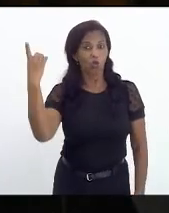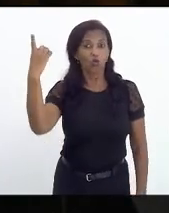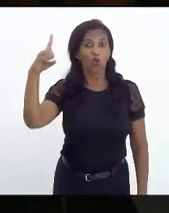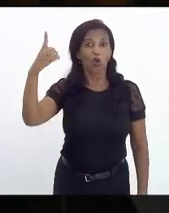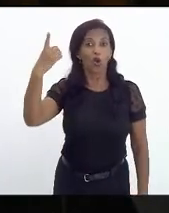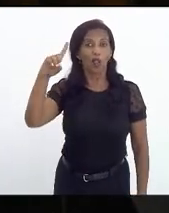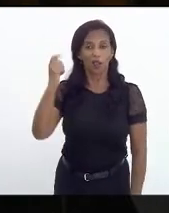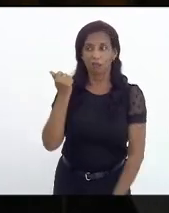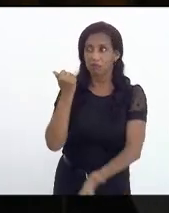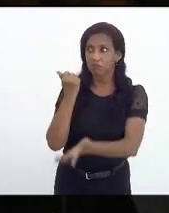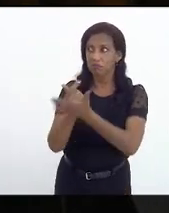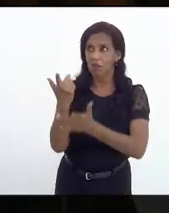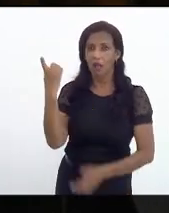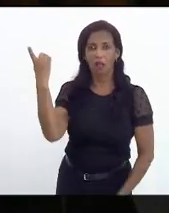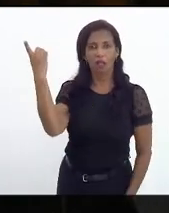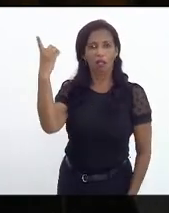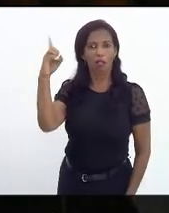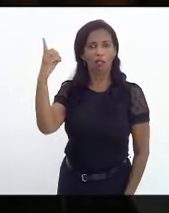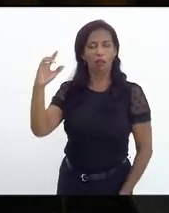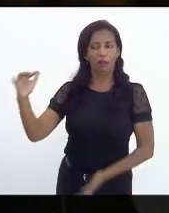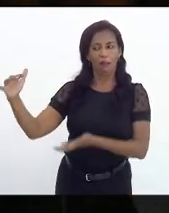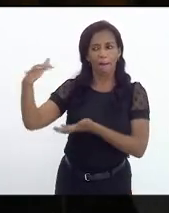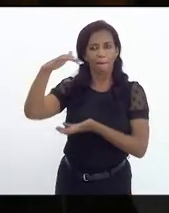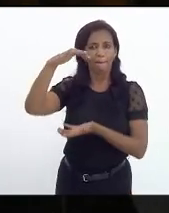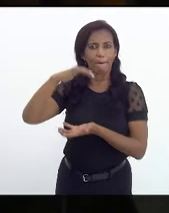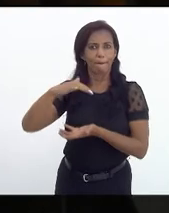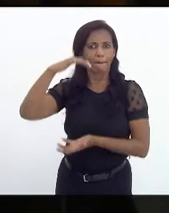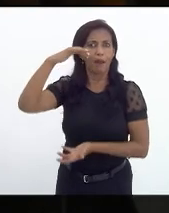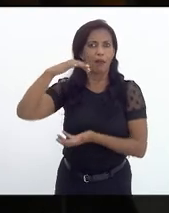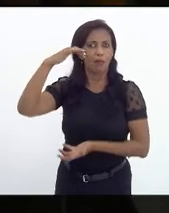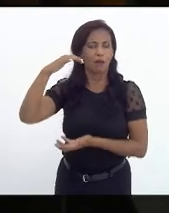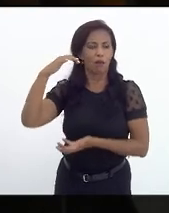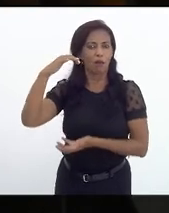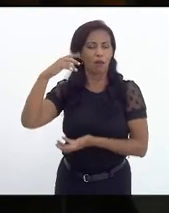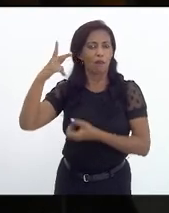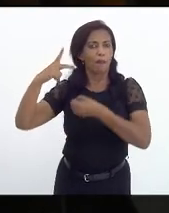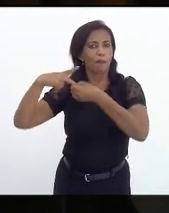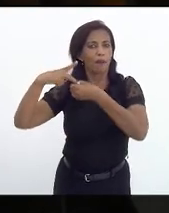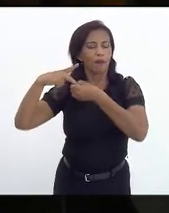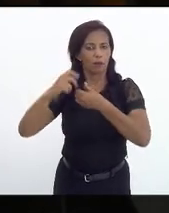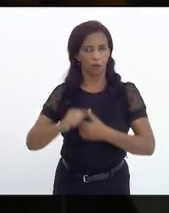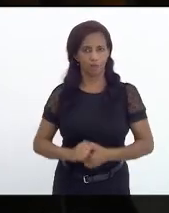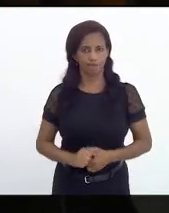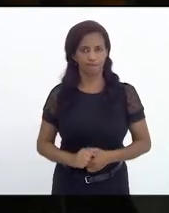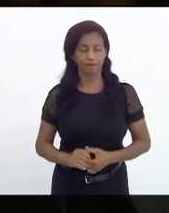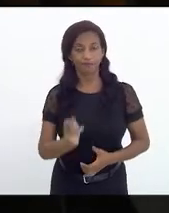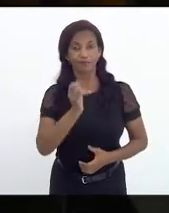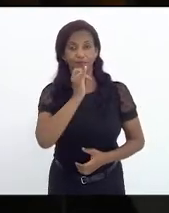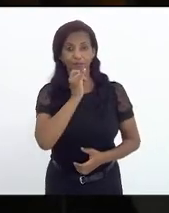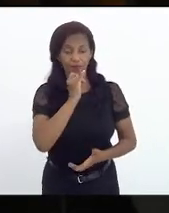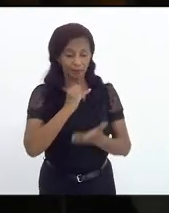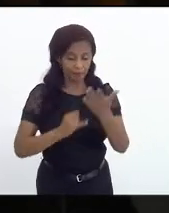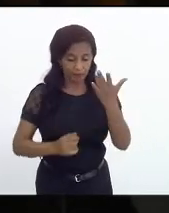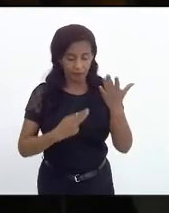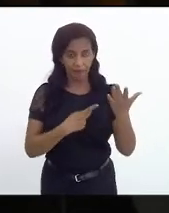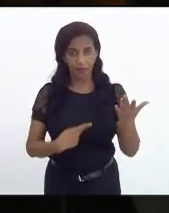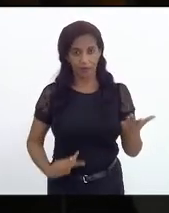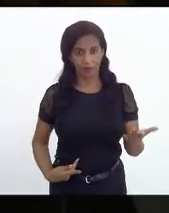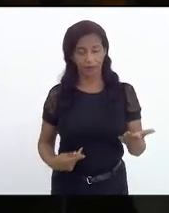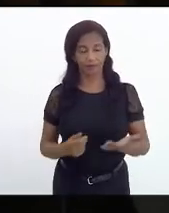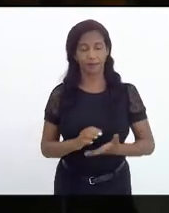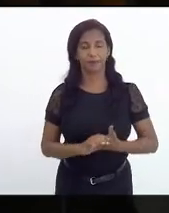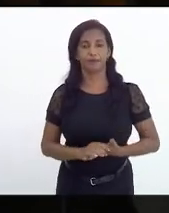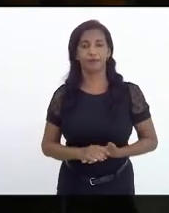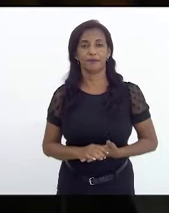o preço do barril de petróleo. Queria dar um exemplo à vossa excelência, senhora presidente.